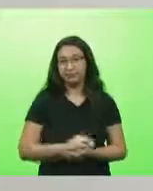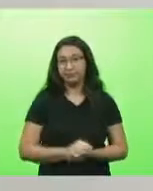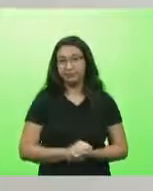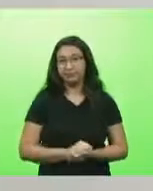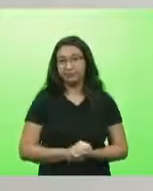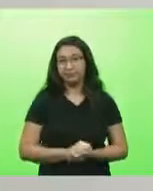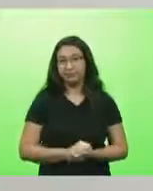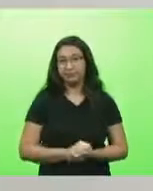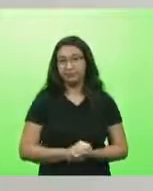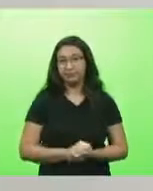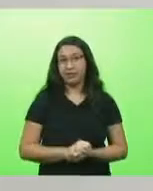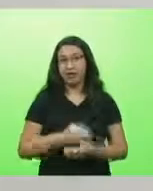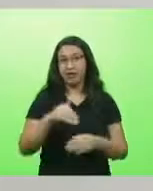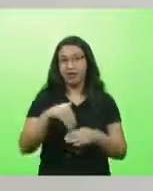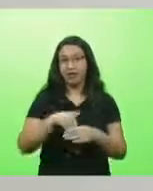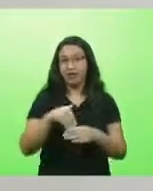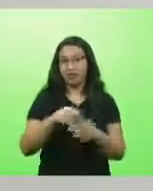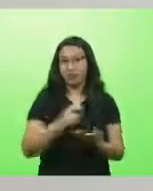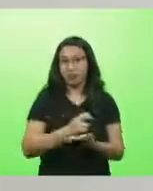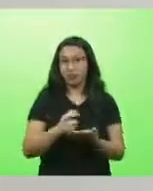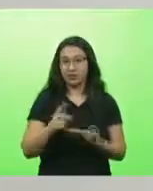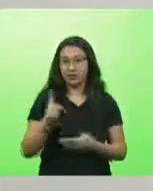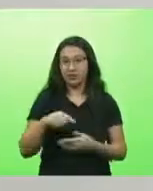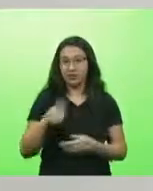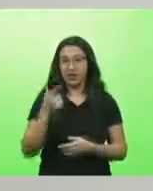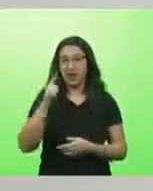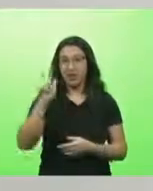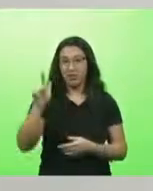essa votação do impeachment vai ser outra farsa.